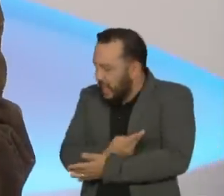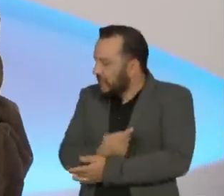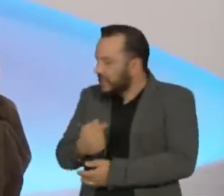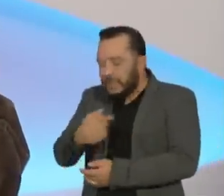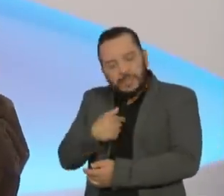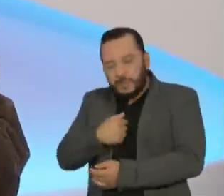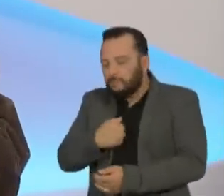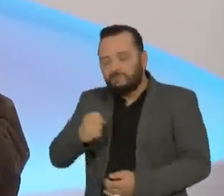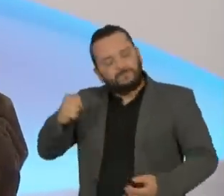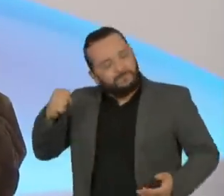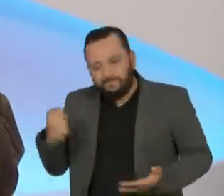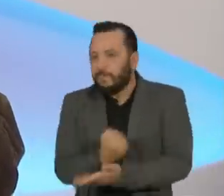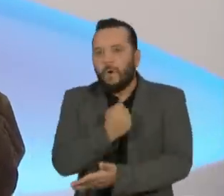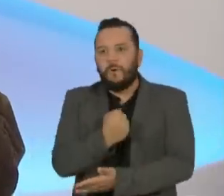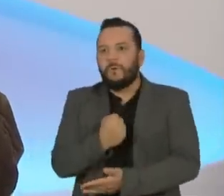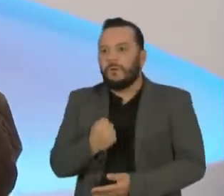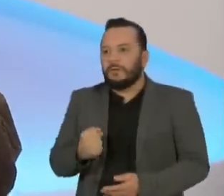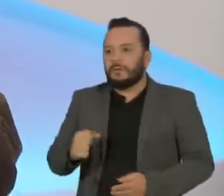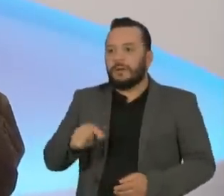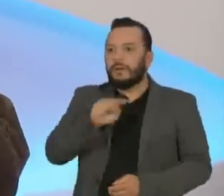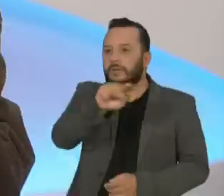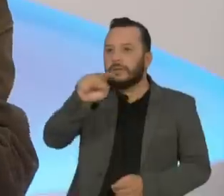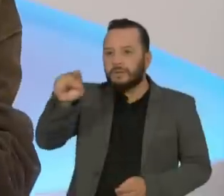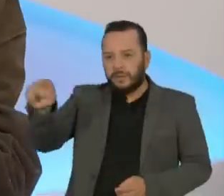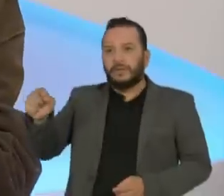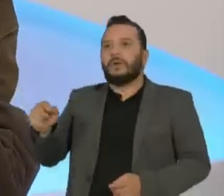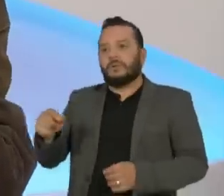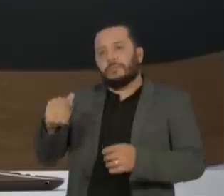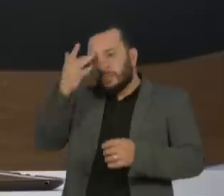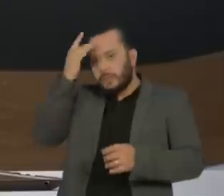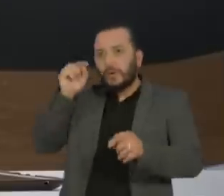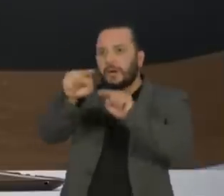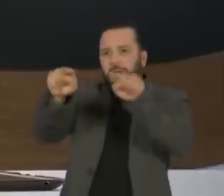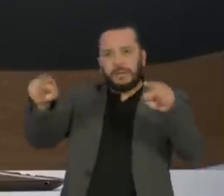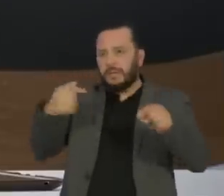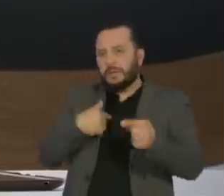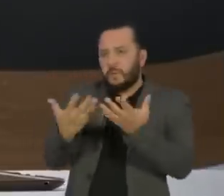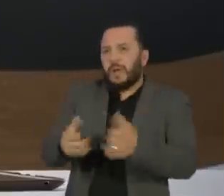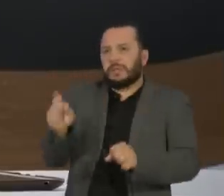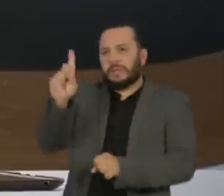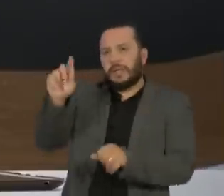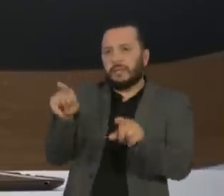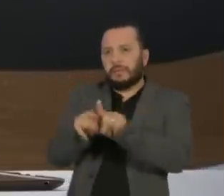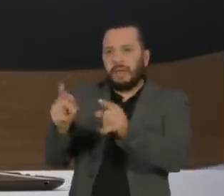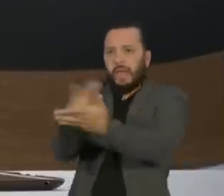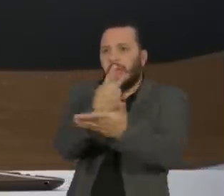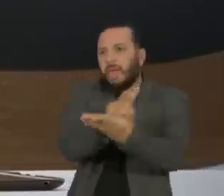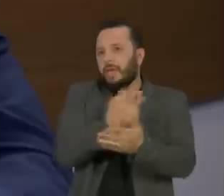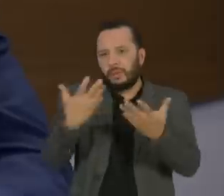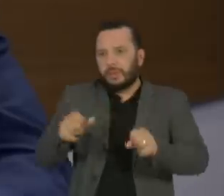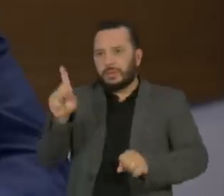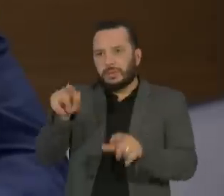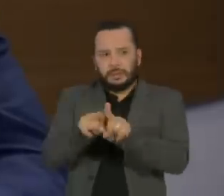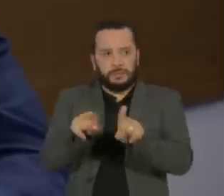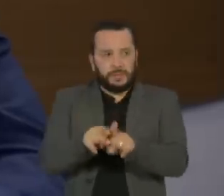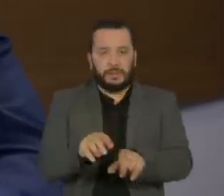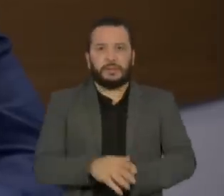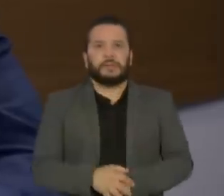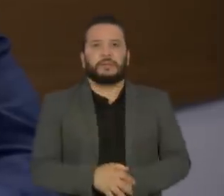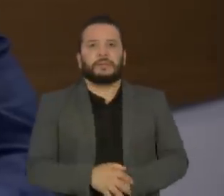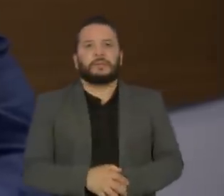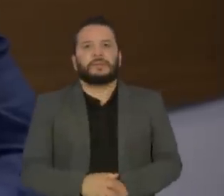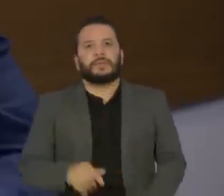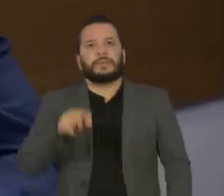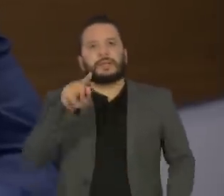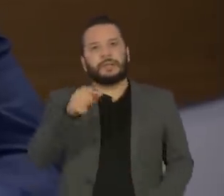pouquíssima tolerância com bunda molícias externas, né? Então, está certo. Chico, por favor. Lobão, você estava falando há pouco,